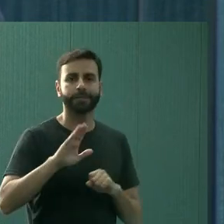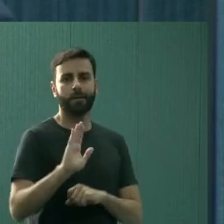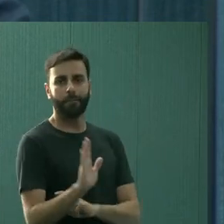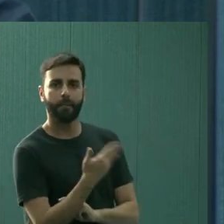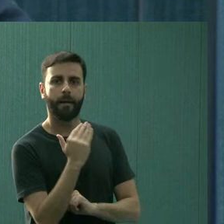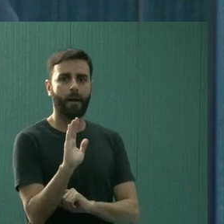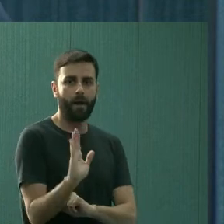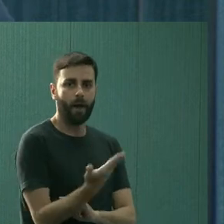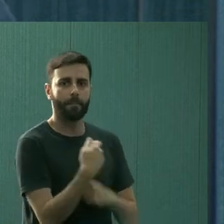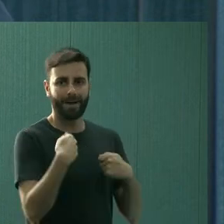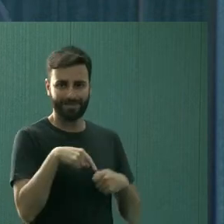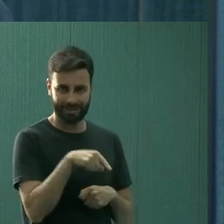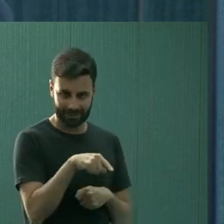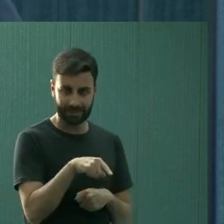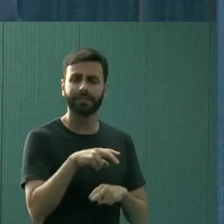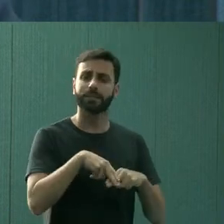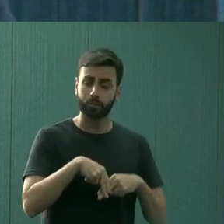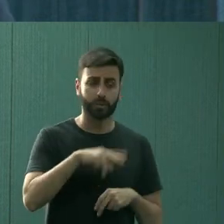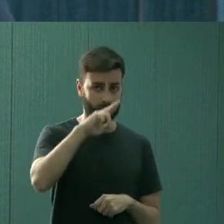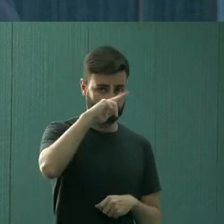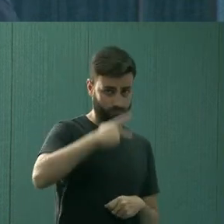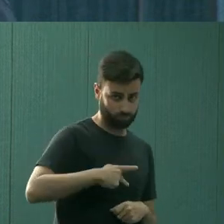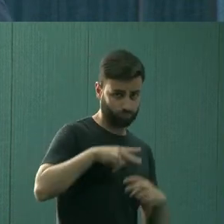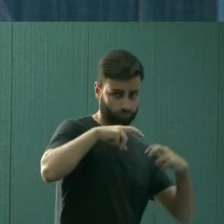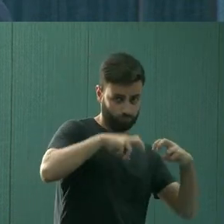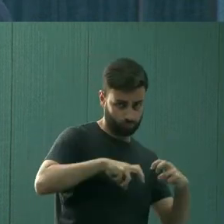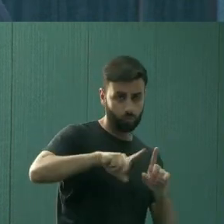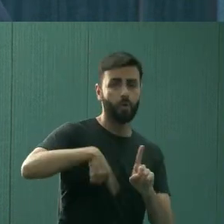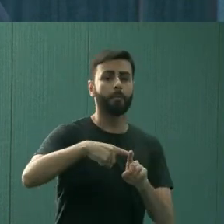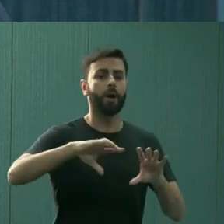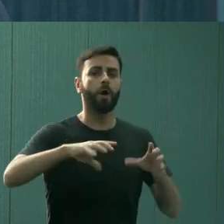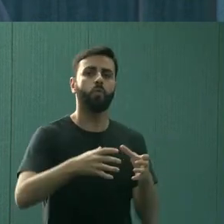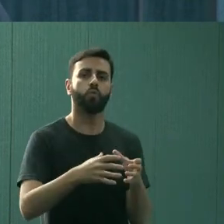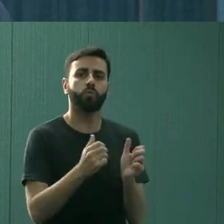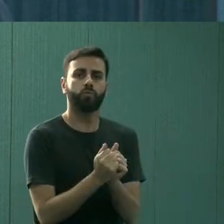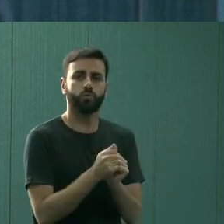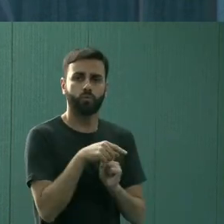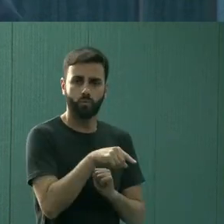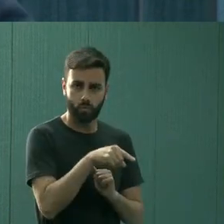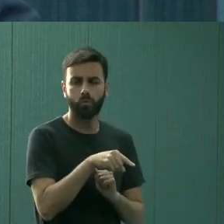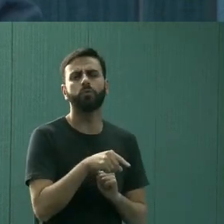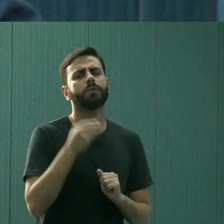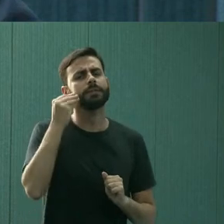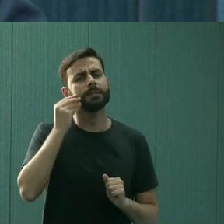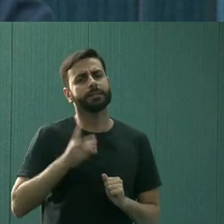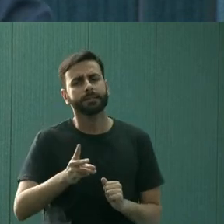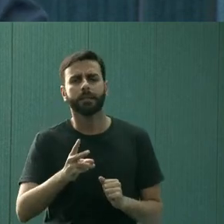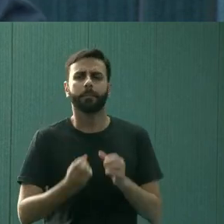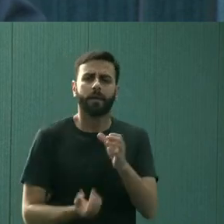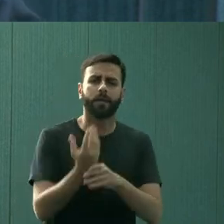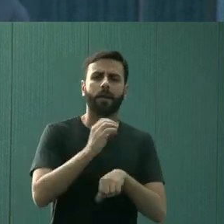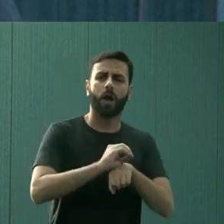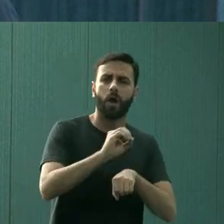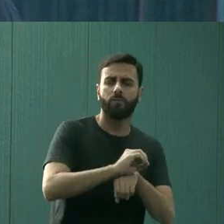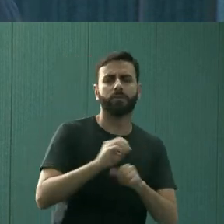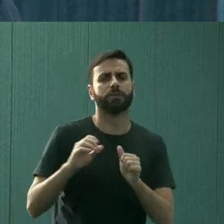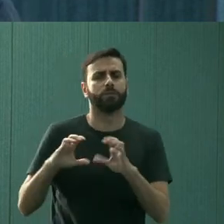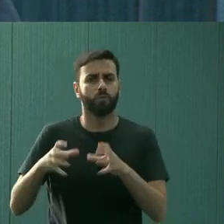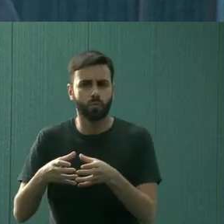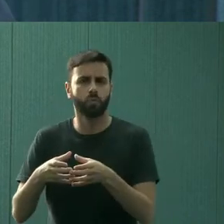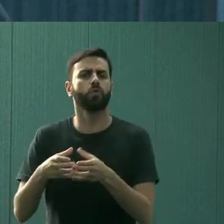tenta trabalhar aqui, tanto individualmente como em grupos. Então, a gente sempre tenta desenvolver oficinas, grupos,